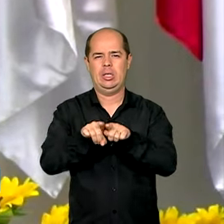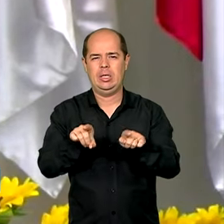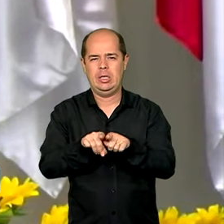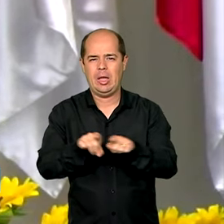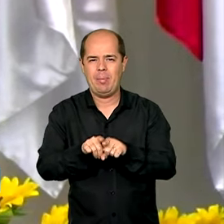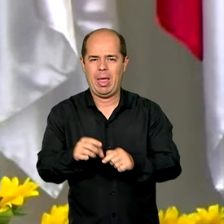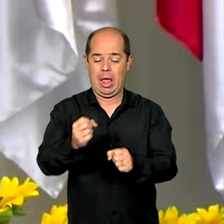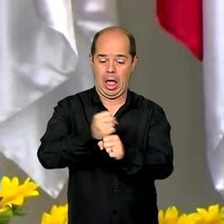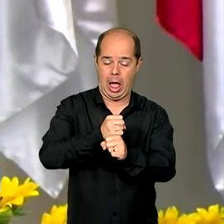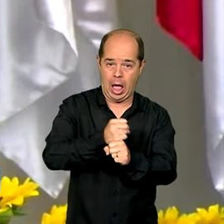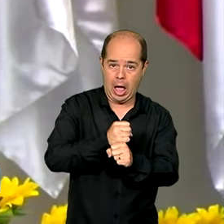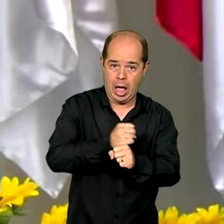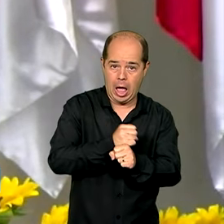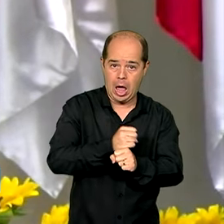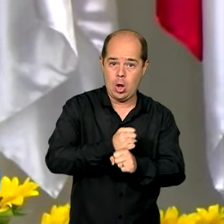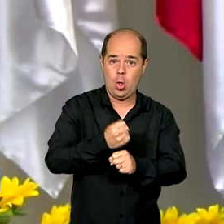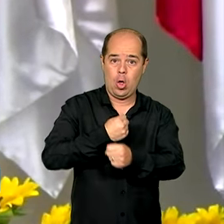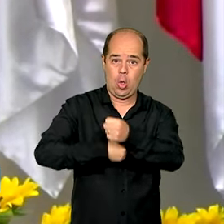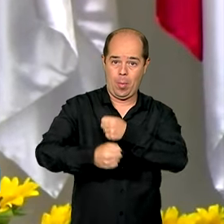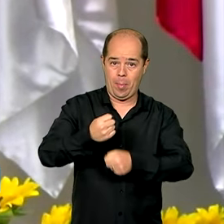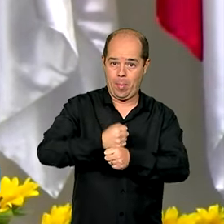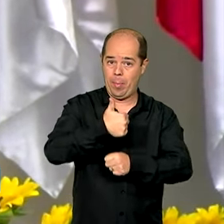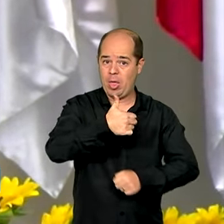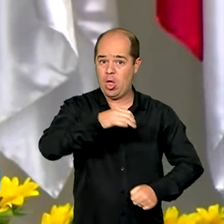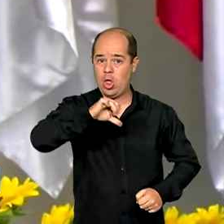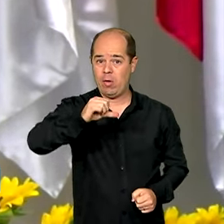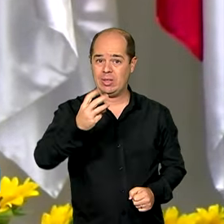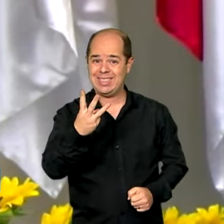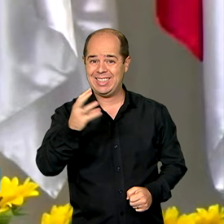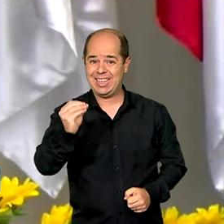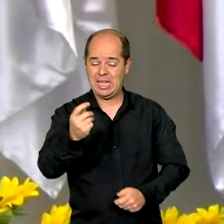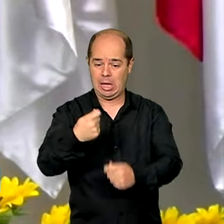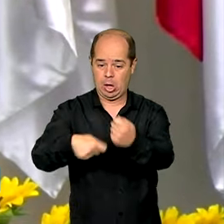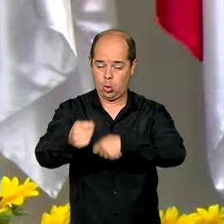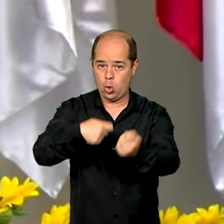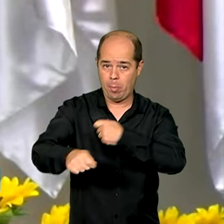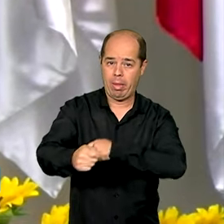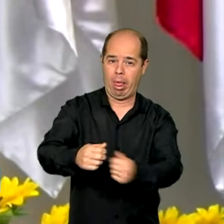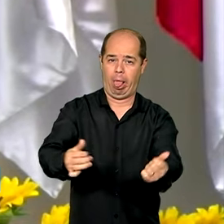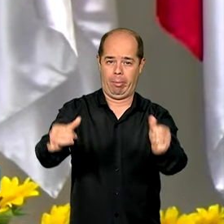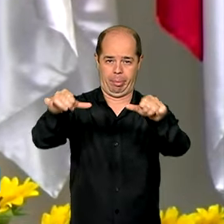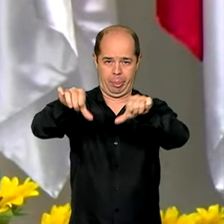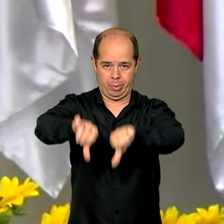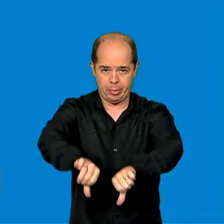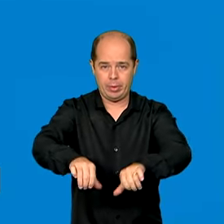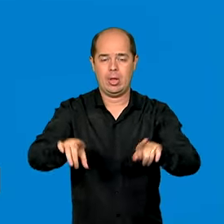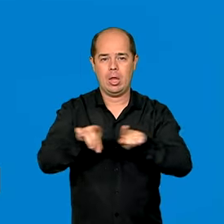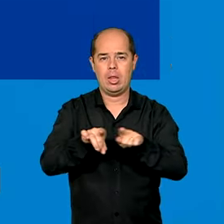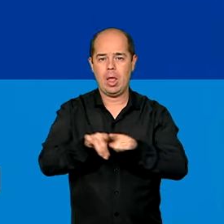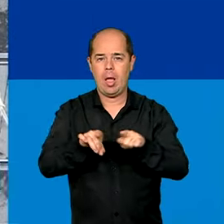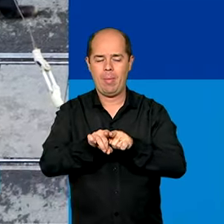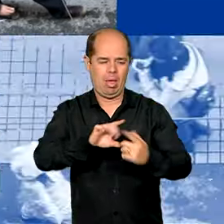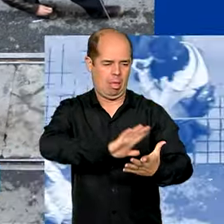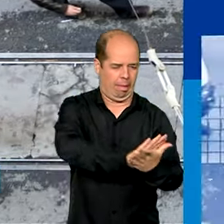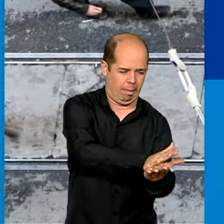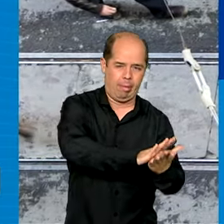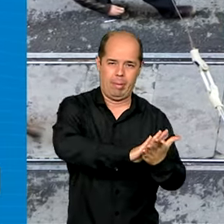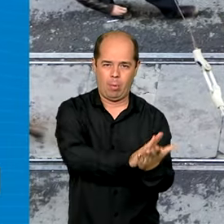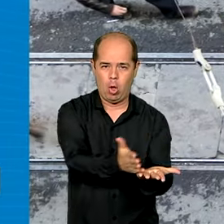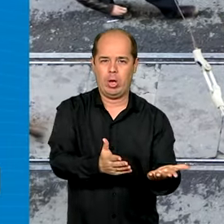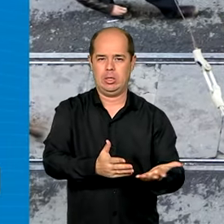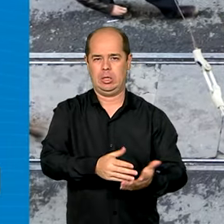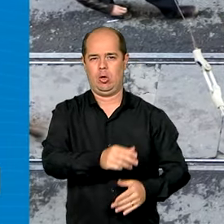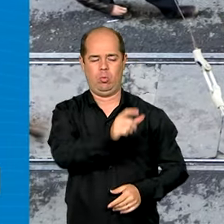1930 e de gerações de exploração e opressão de seres humanos. Em outubro, o